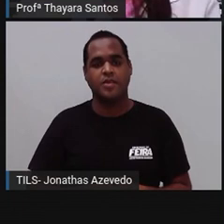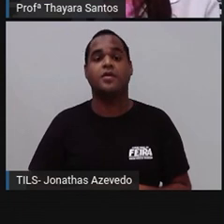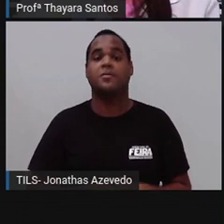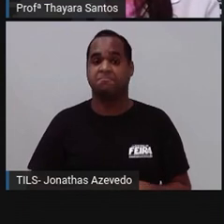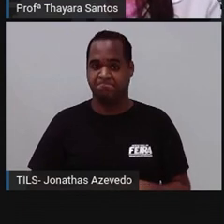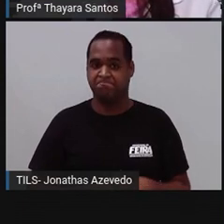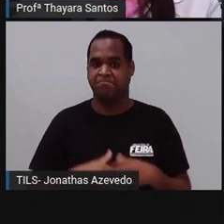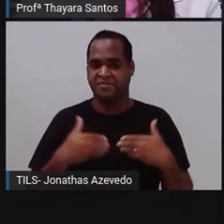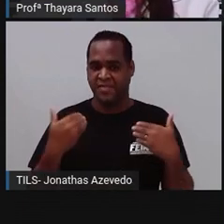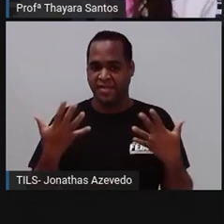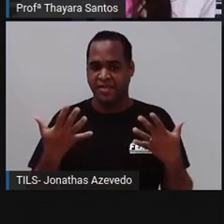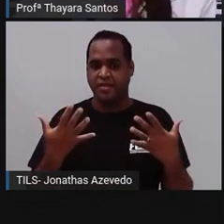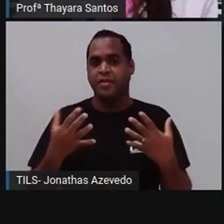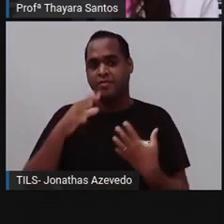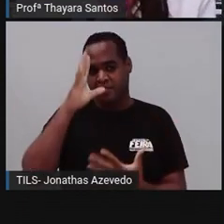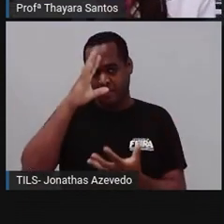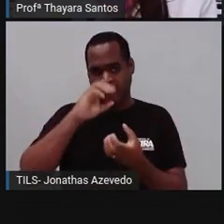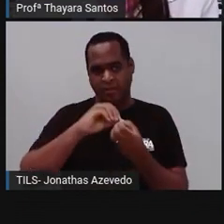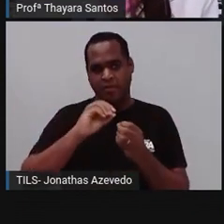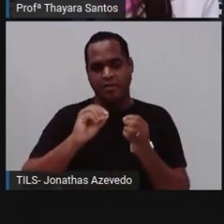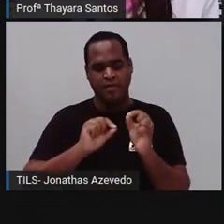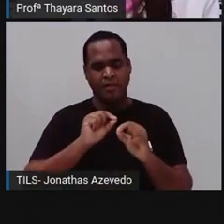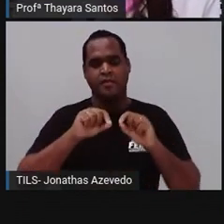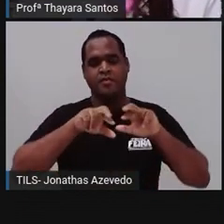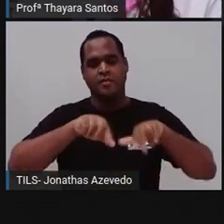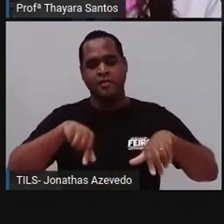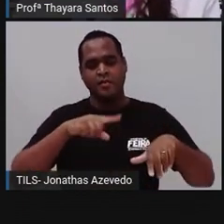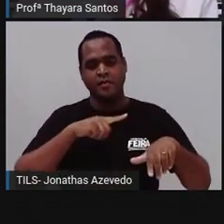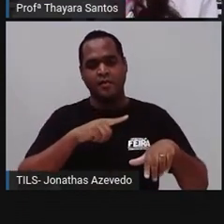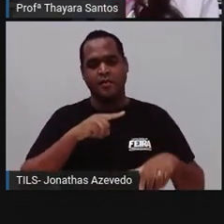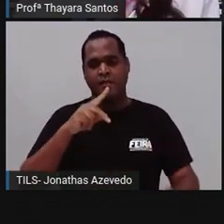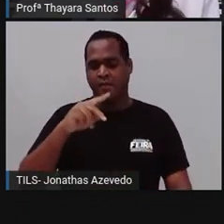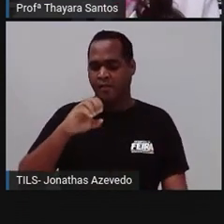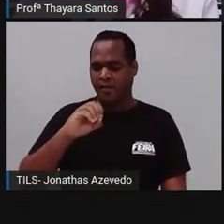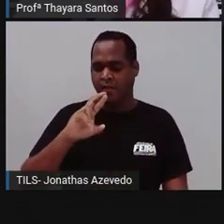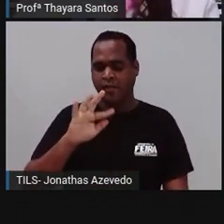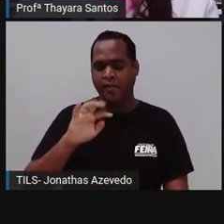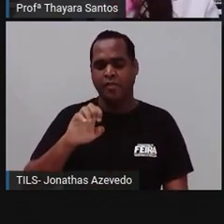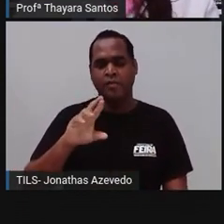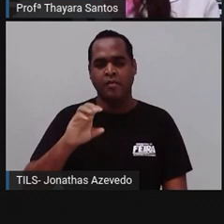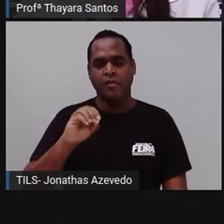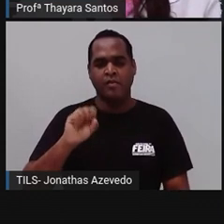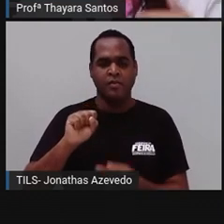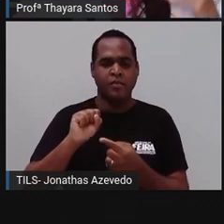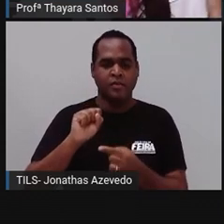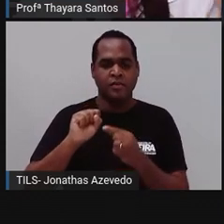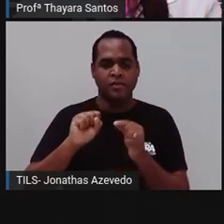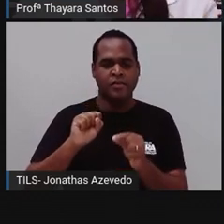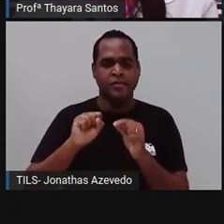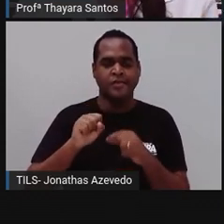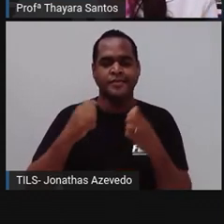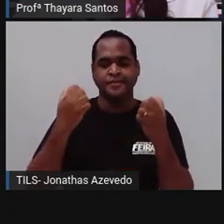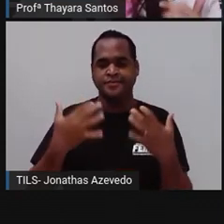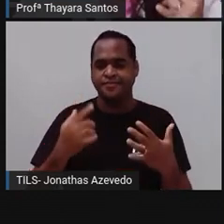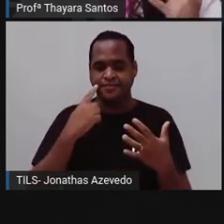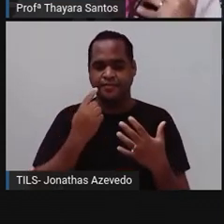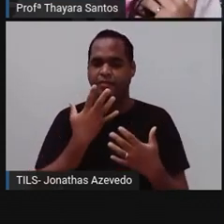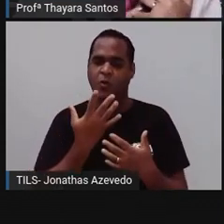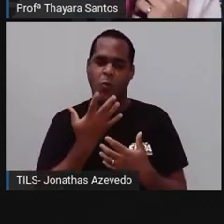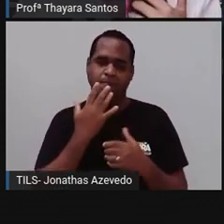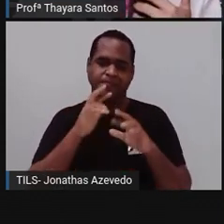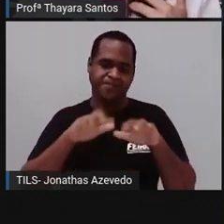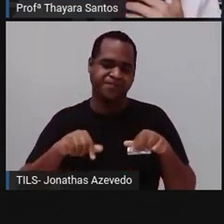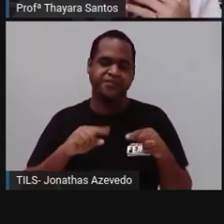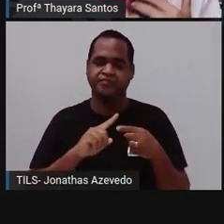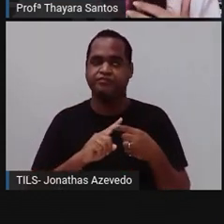Agora vamos entender um pouquinho sobre as variedades de poríferos que existem. Os poríferos, eles podem ter as mais diversas cores. A gente tem